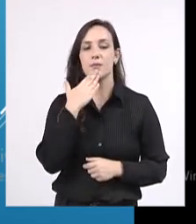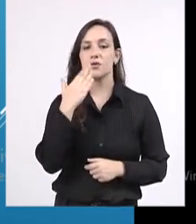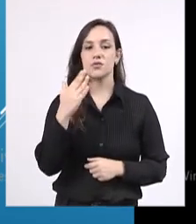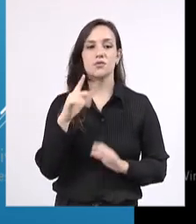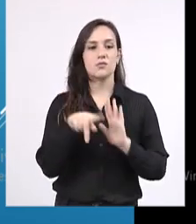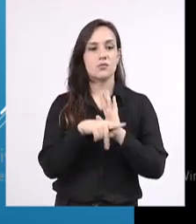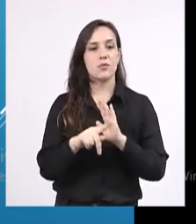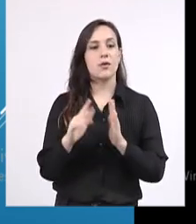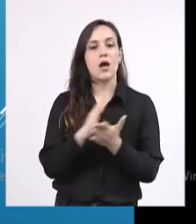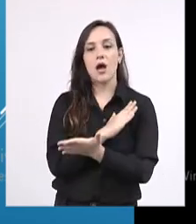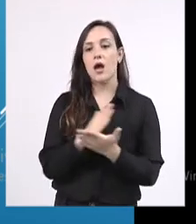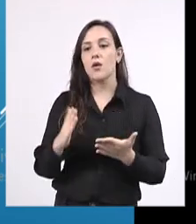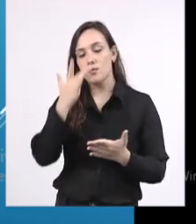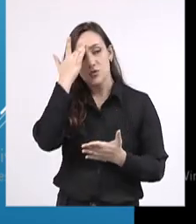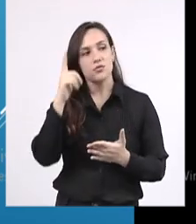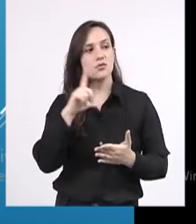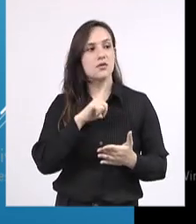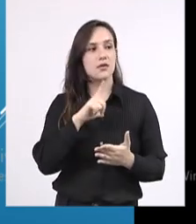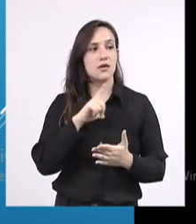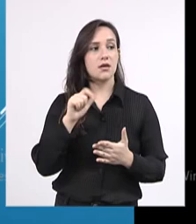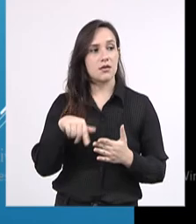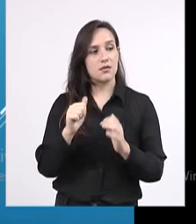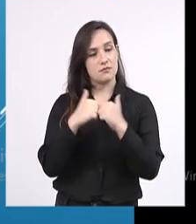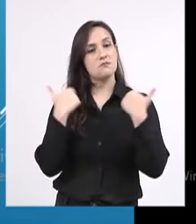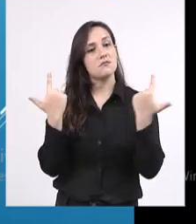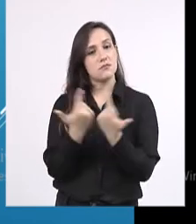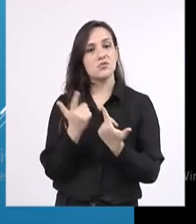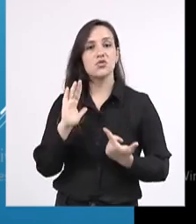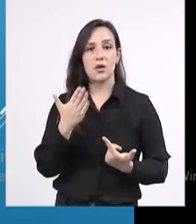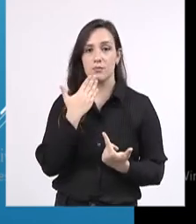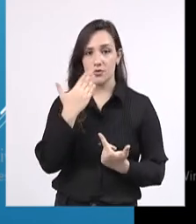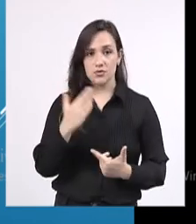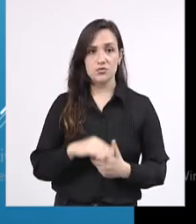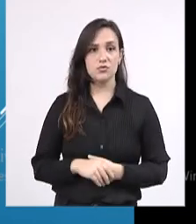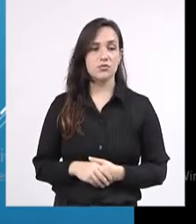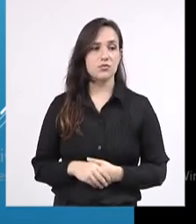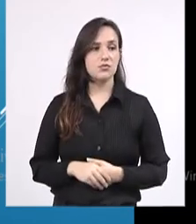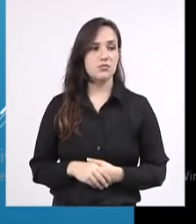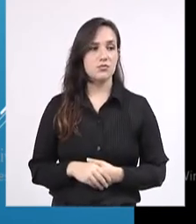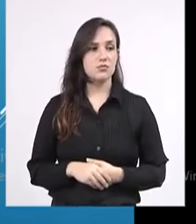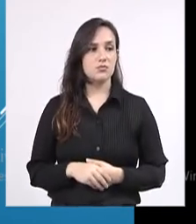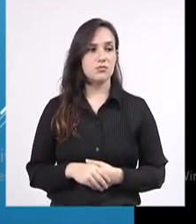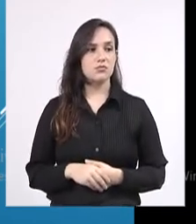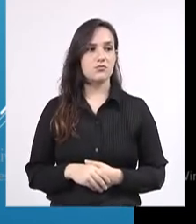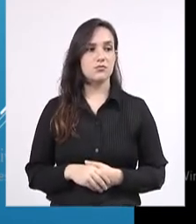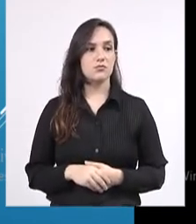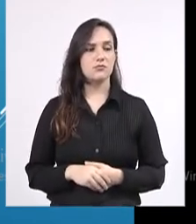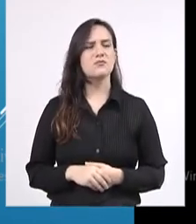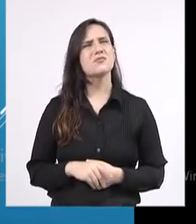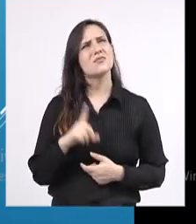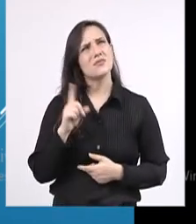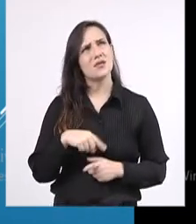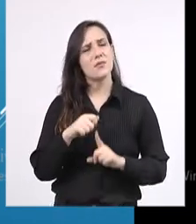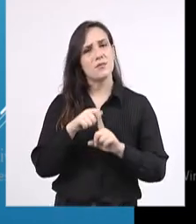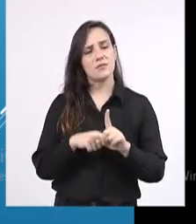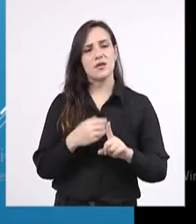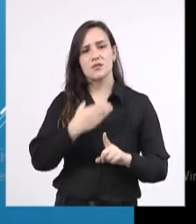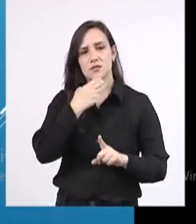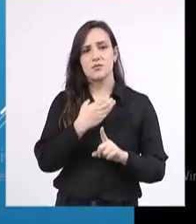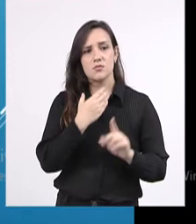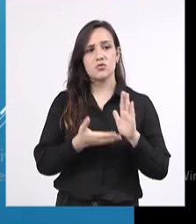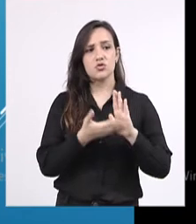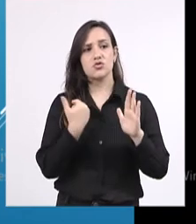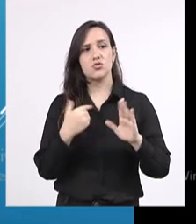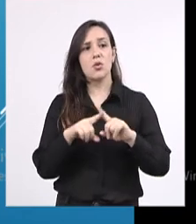alguns legitimados, dentre os quais essa casa, havia um pedido que foi, no mês de dezembro, revogado,